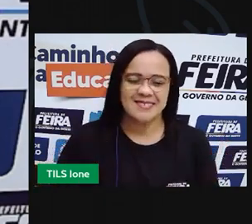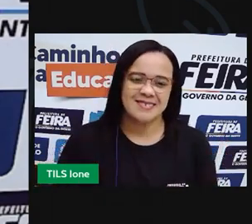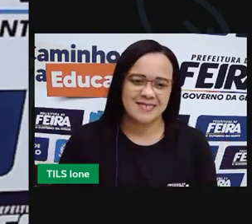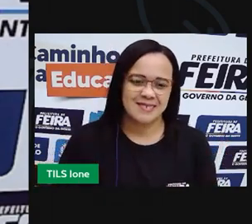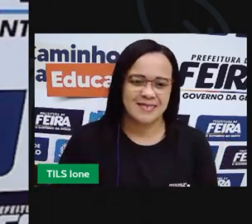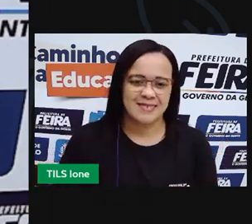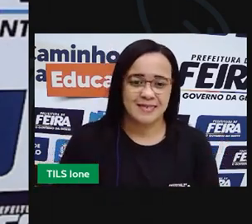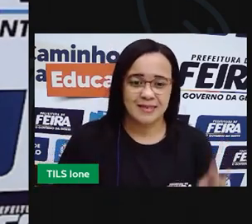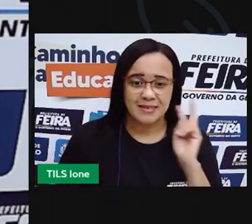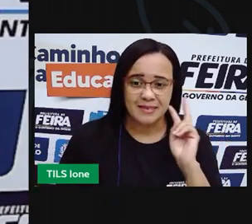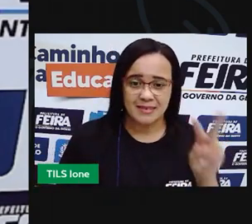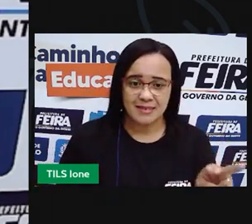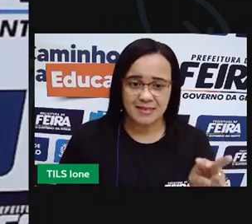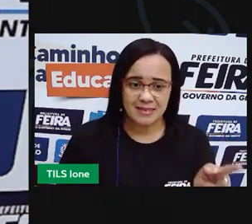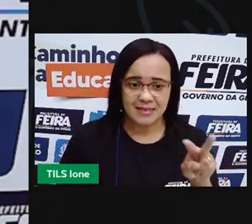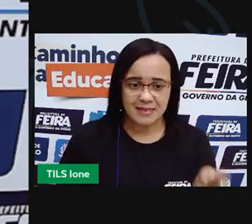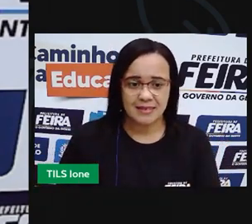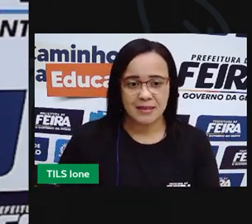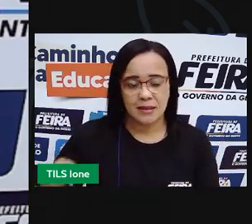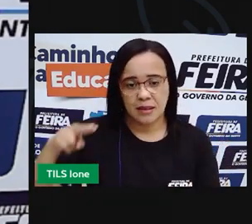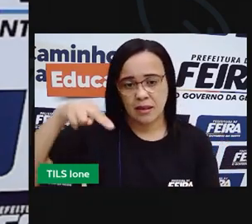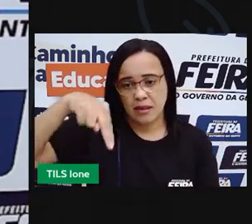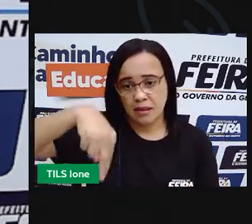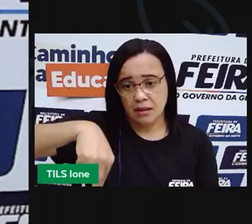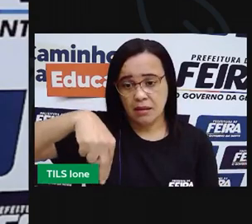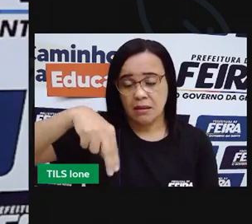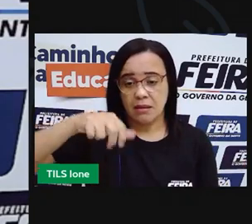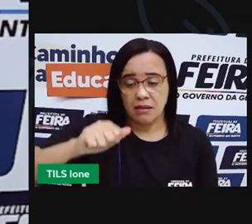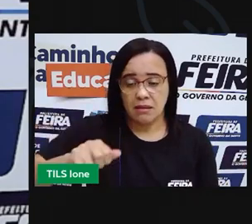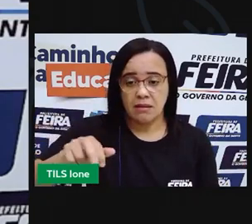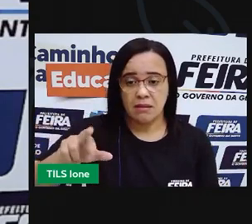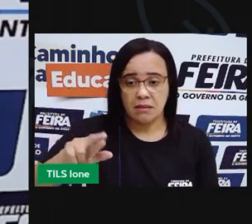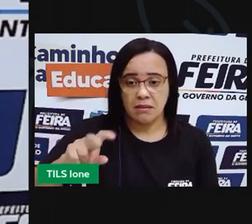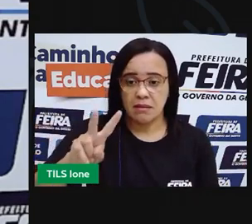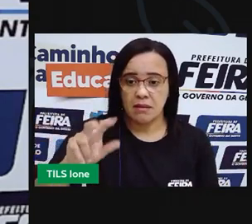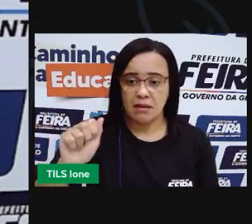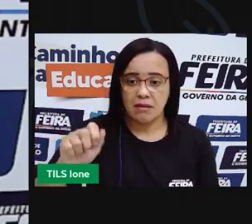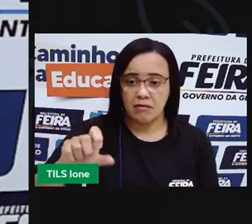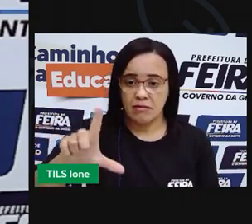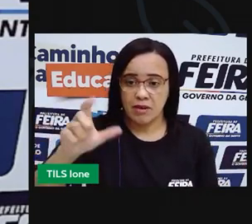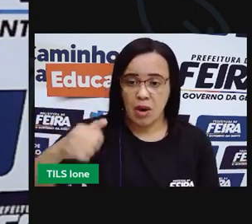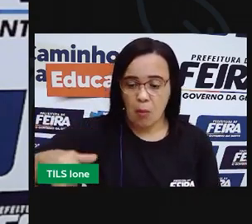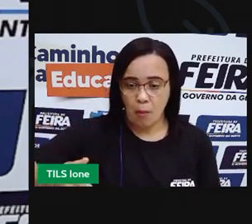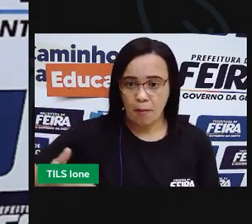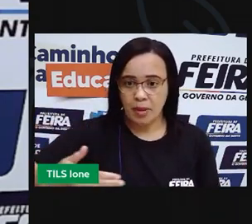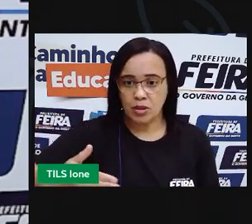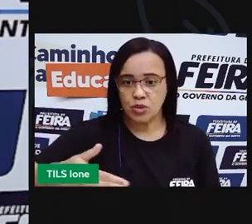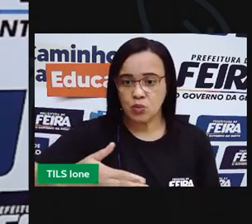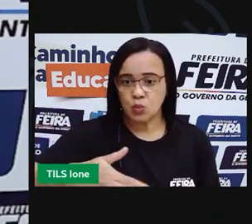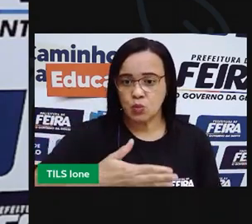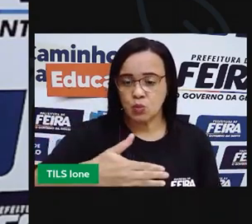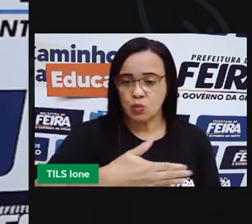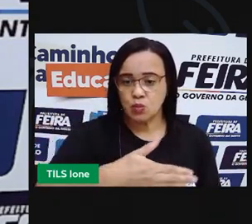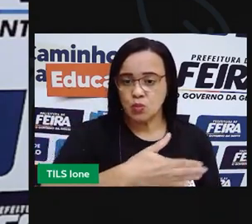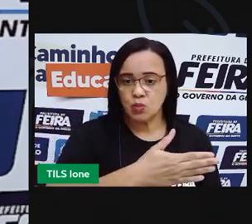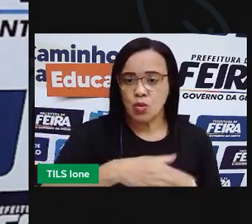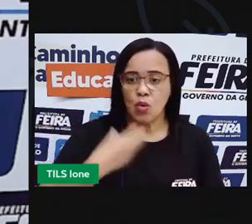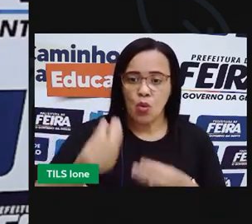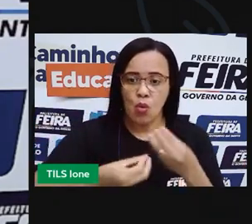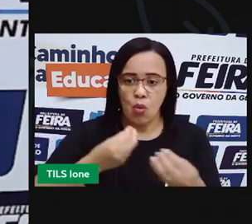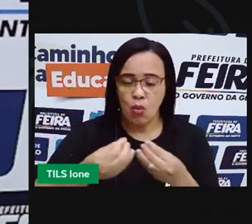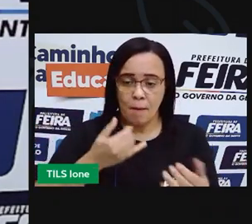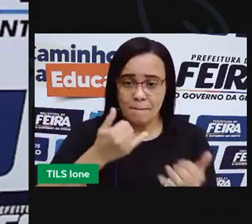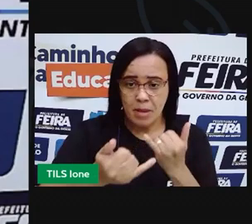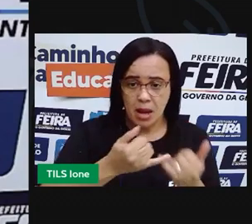Olha o narval, esse peixe diferente. O narval, parece